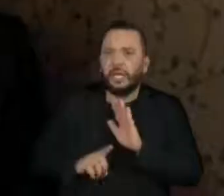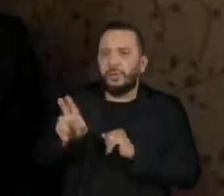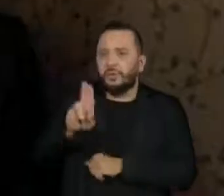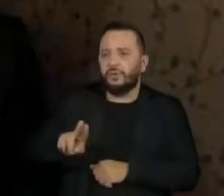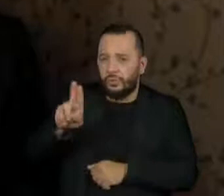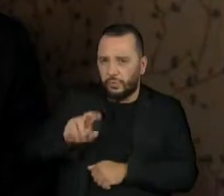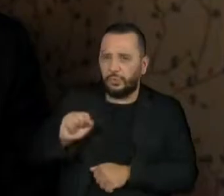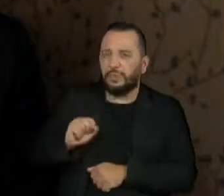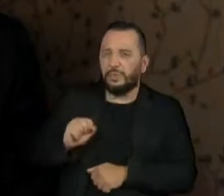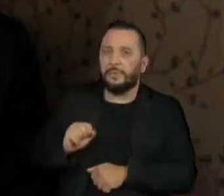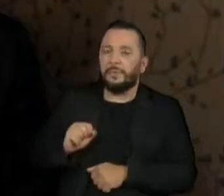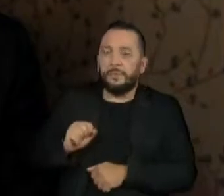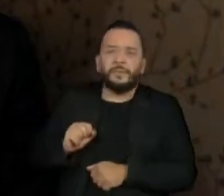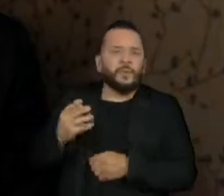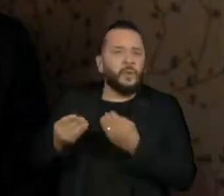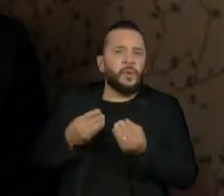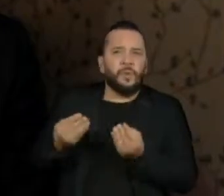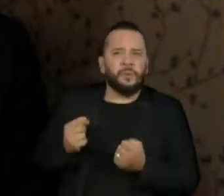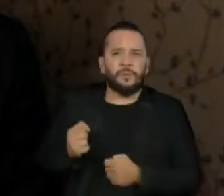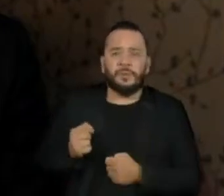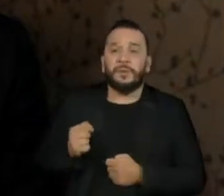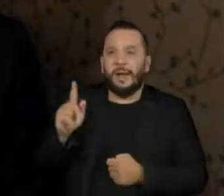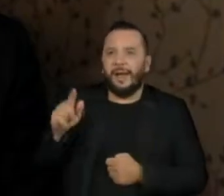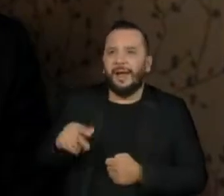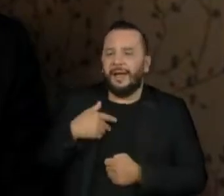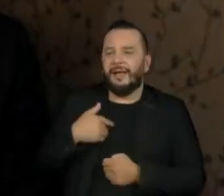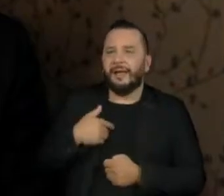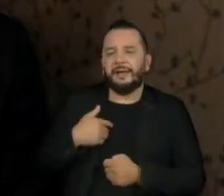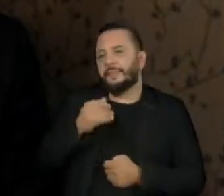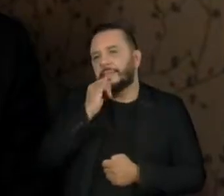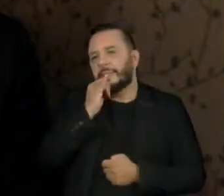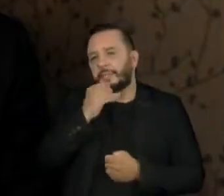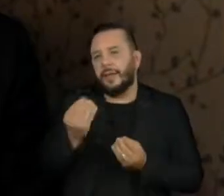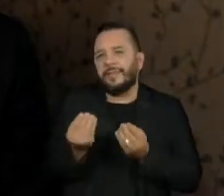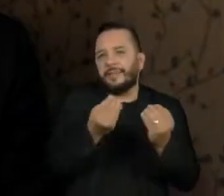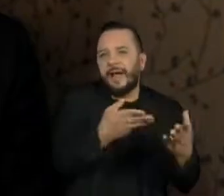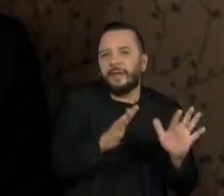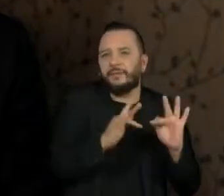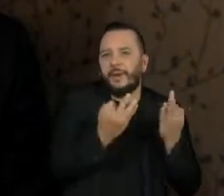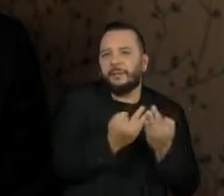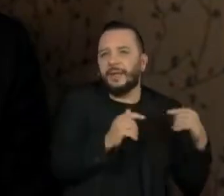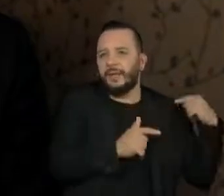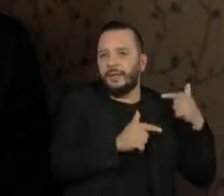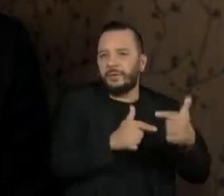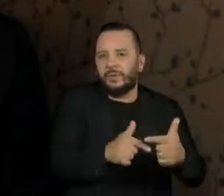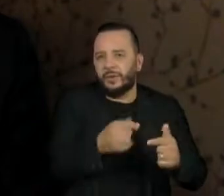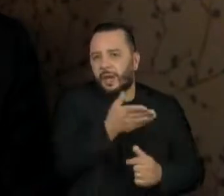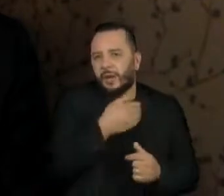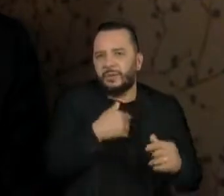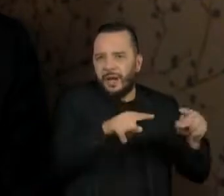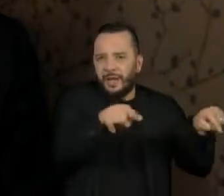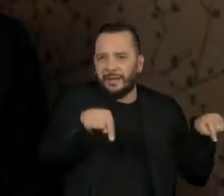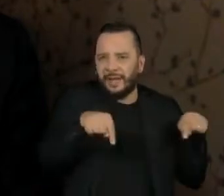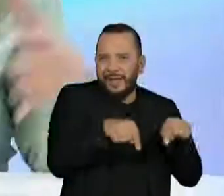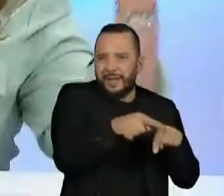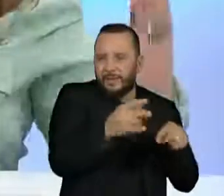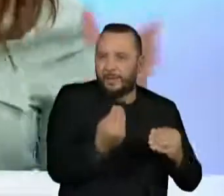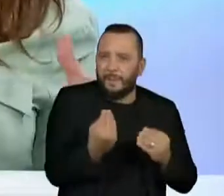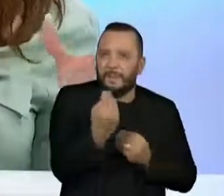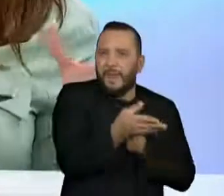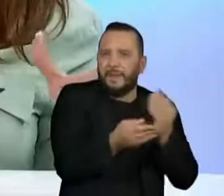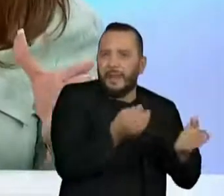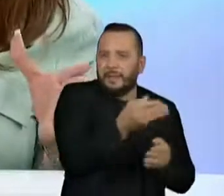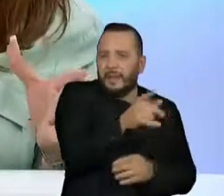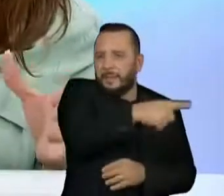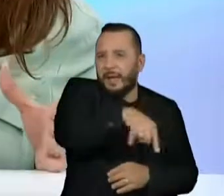são as CDRUs, que são entregues às famílias tradicionais nas unidades de conservação, para que elas